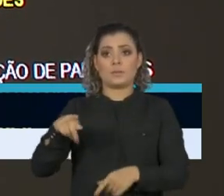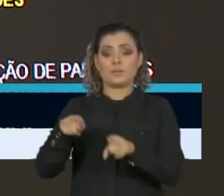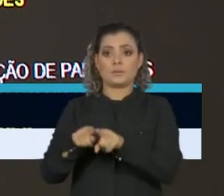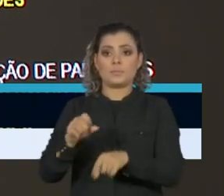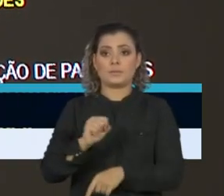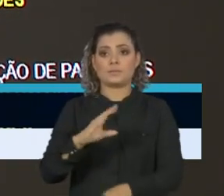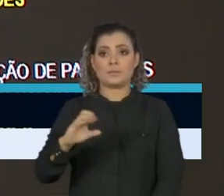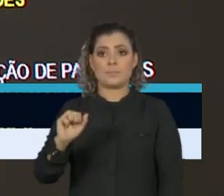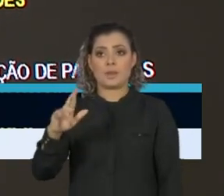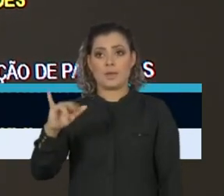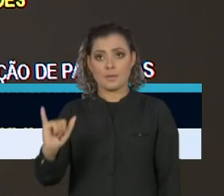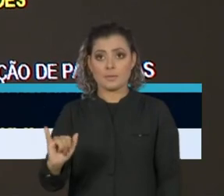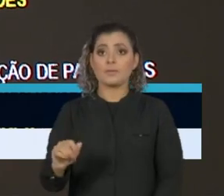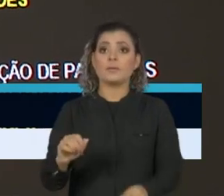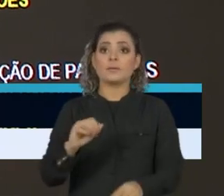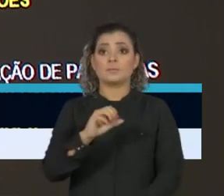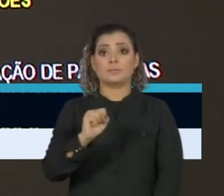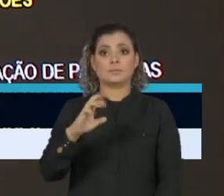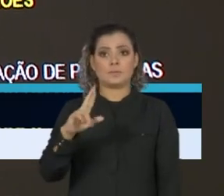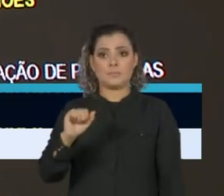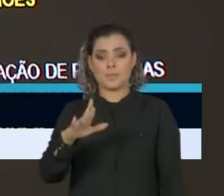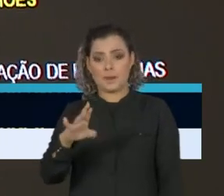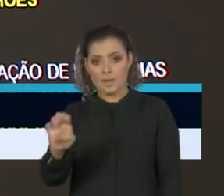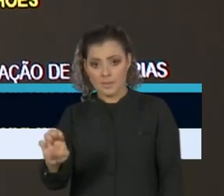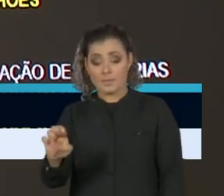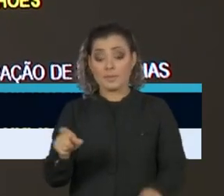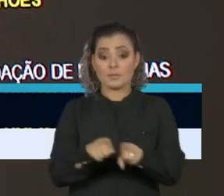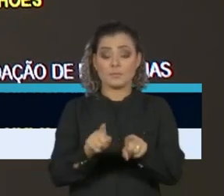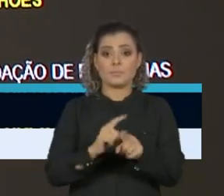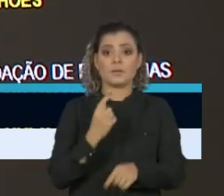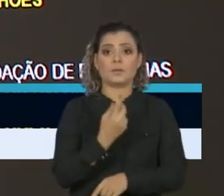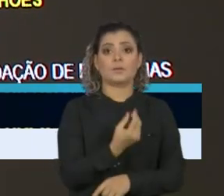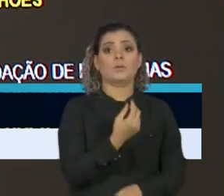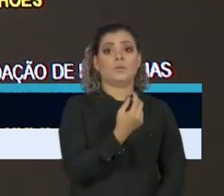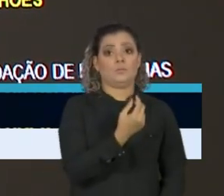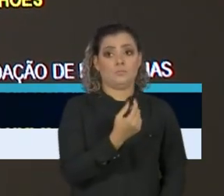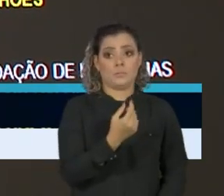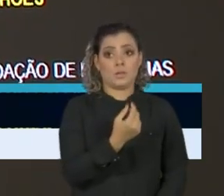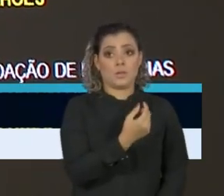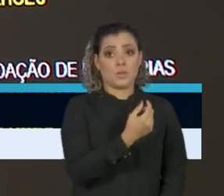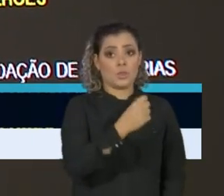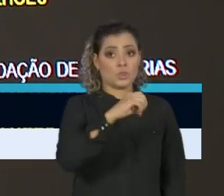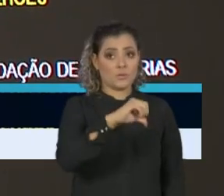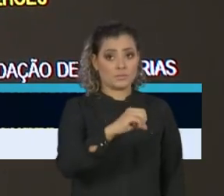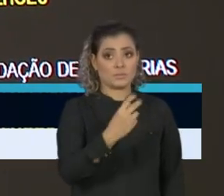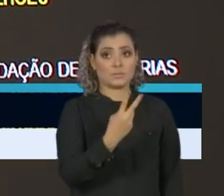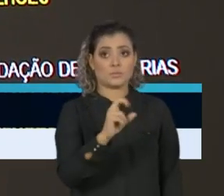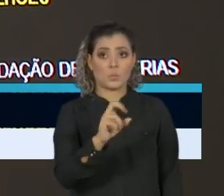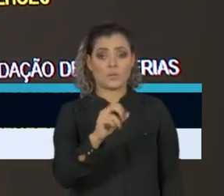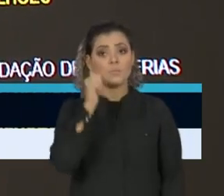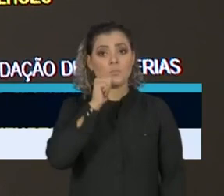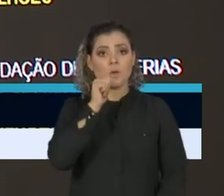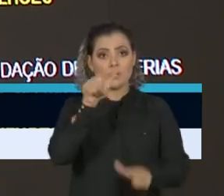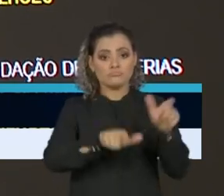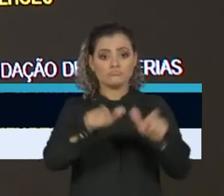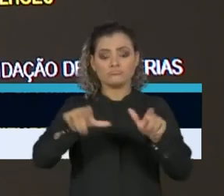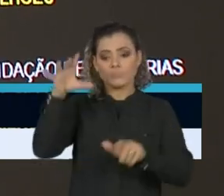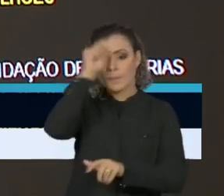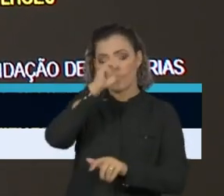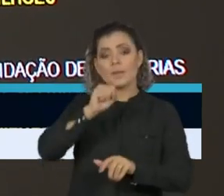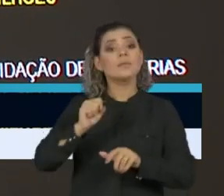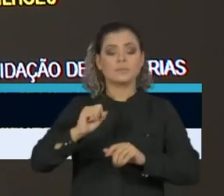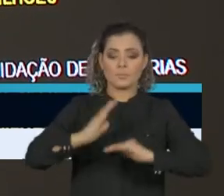SEBRAE. Além disso, 740 mulheres em comunidades aprenderão uma nova profissão, serão